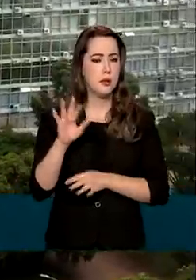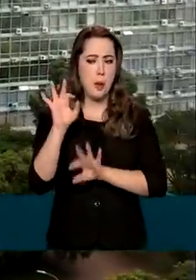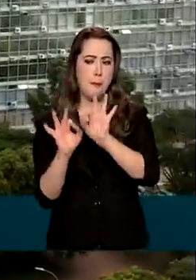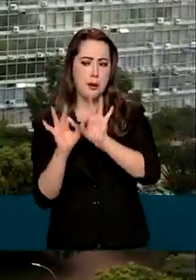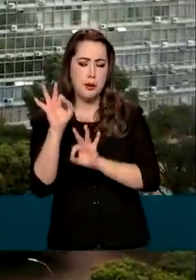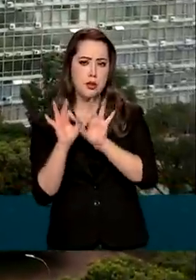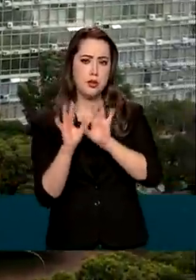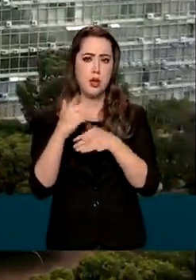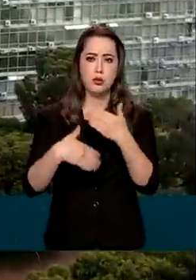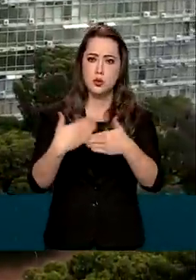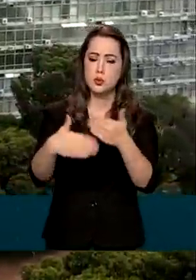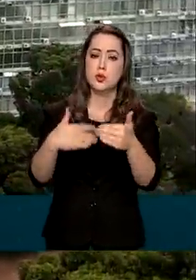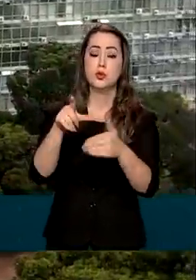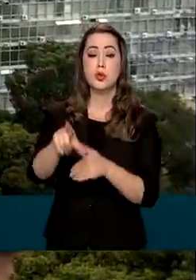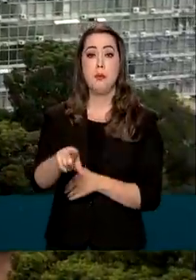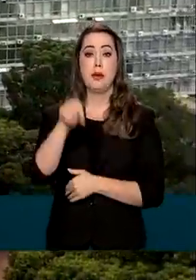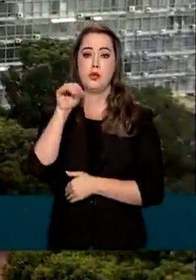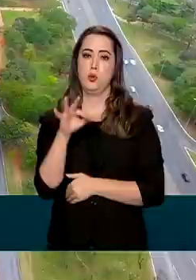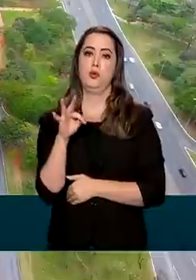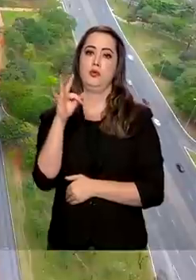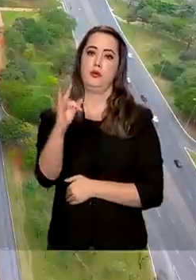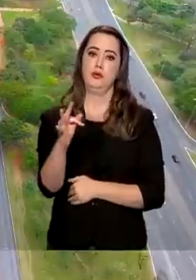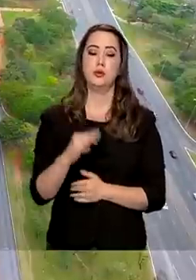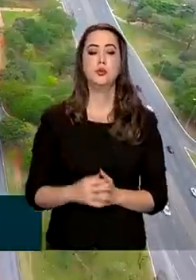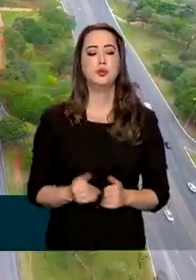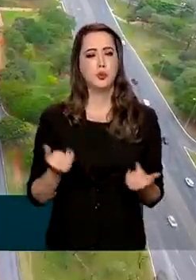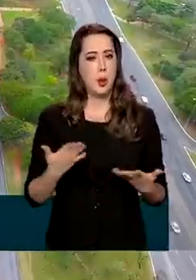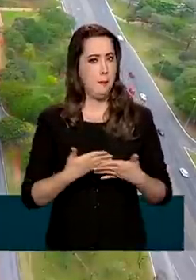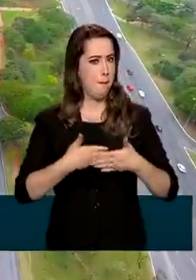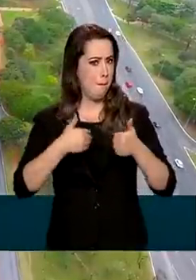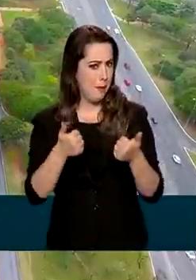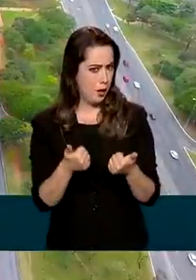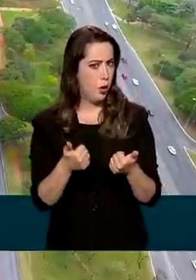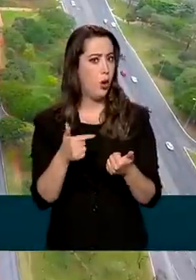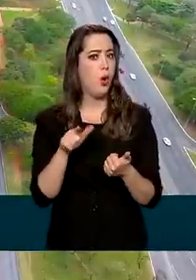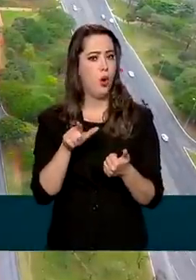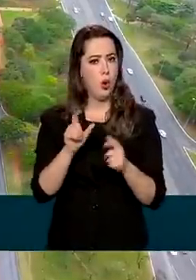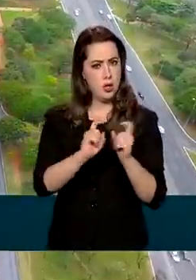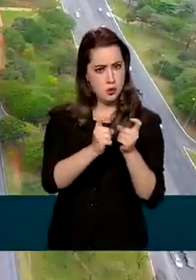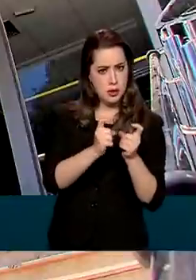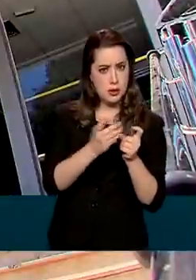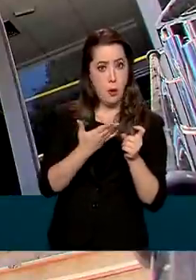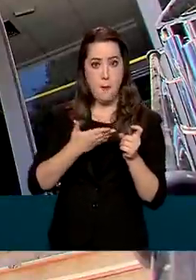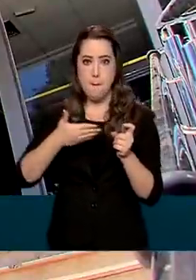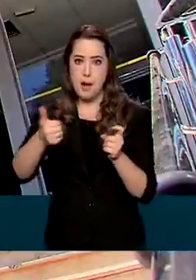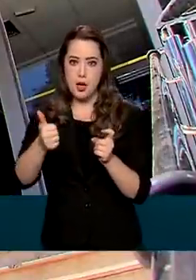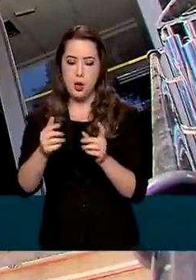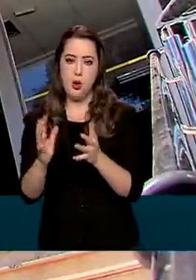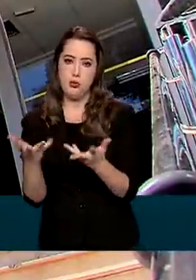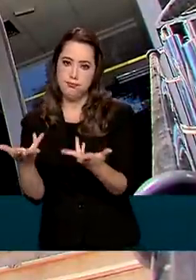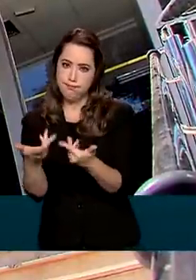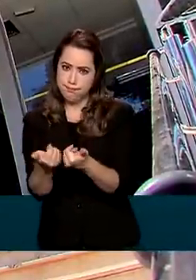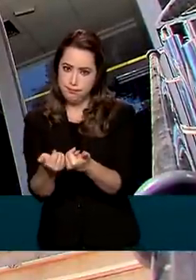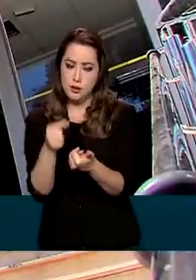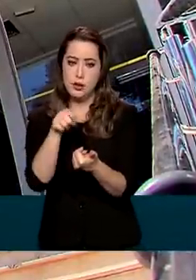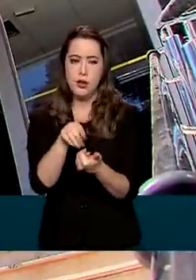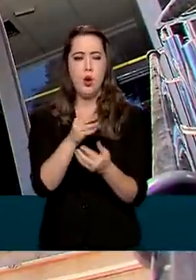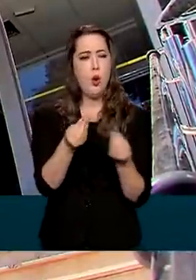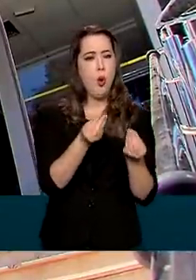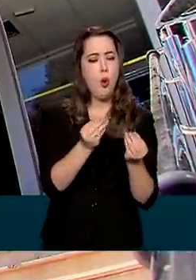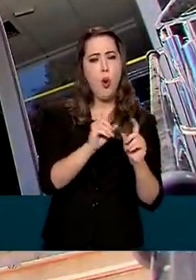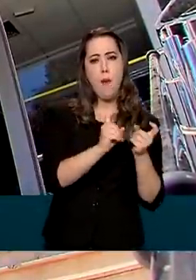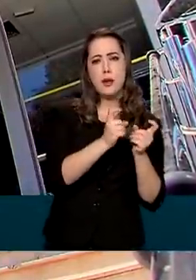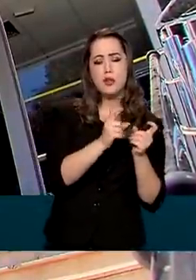os processos para tomadas de decisões. Quanto melhor a governança, melhor a gestão. E como anda a governança das